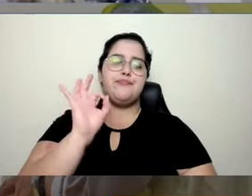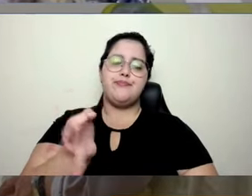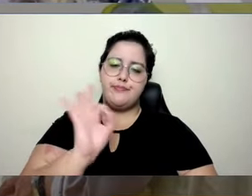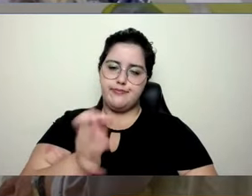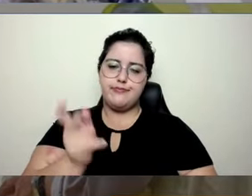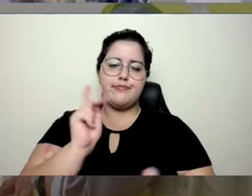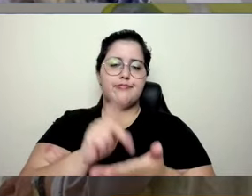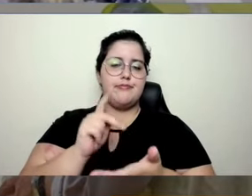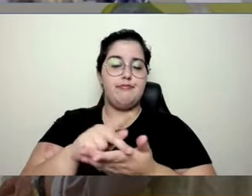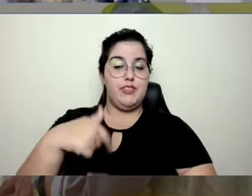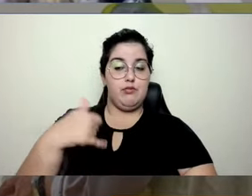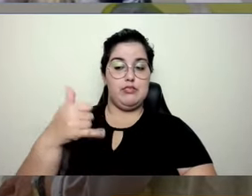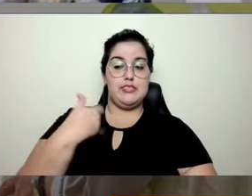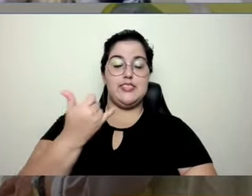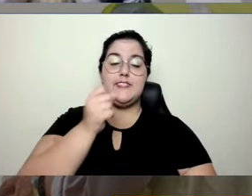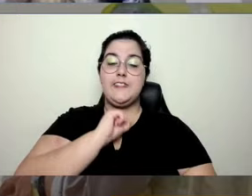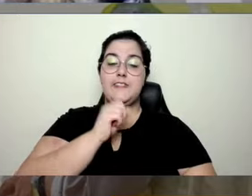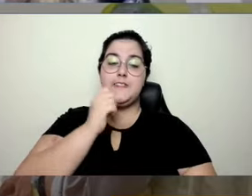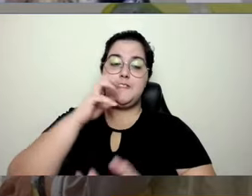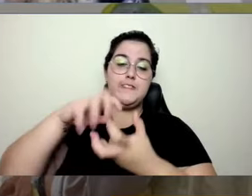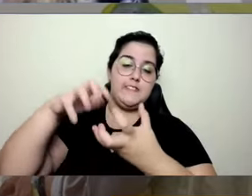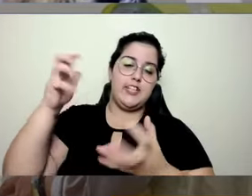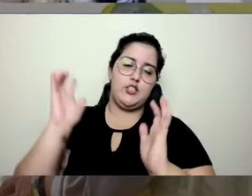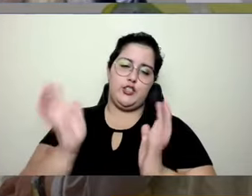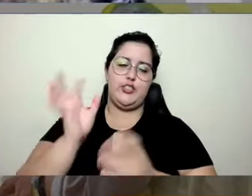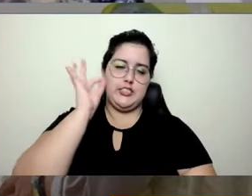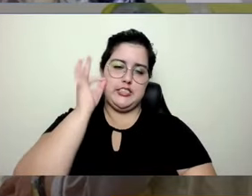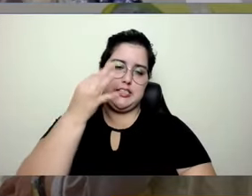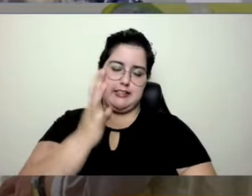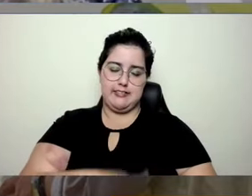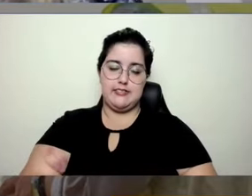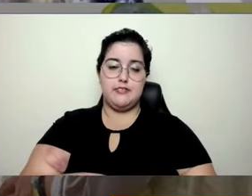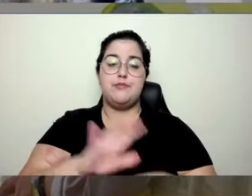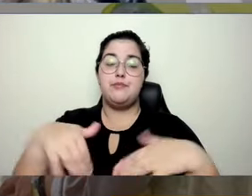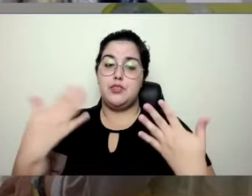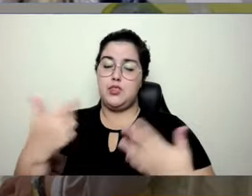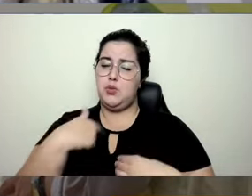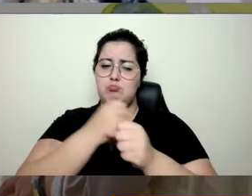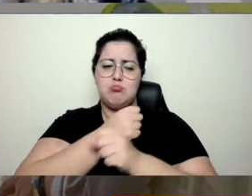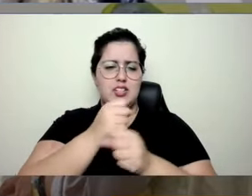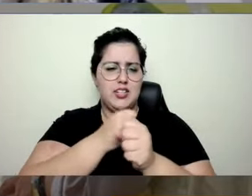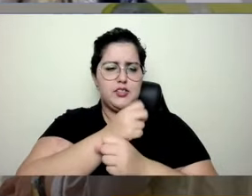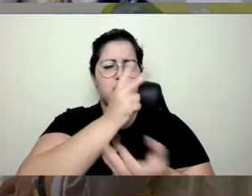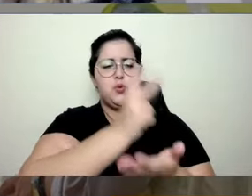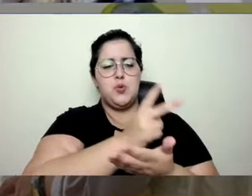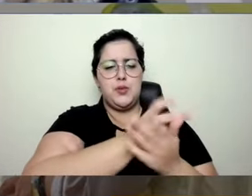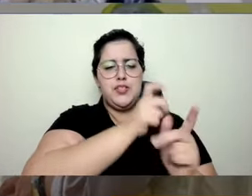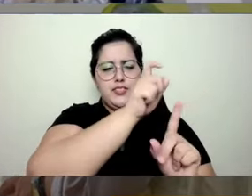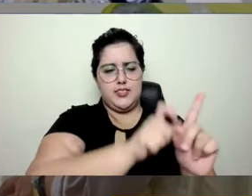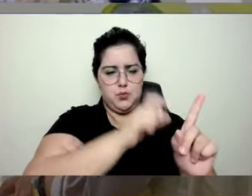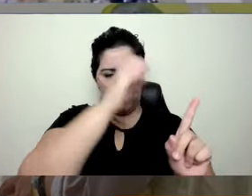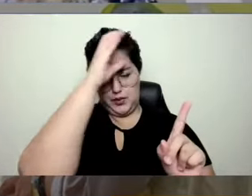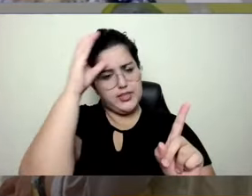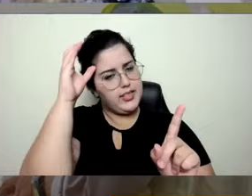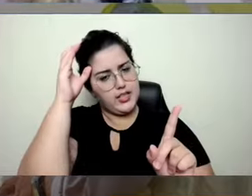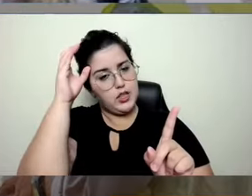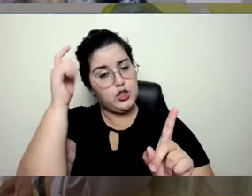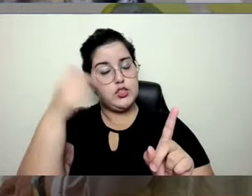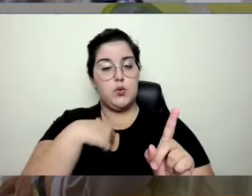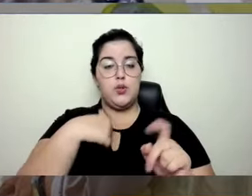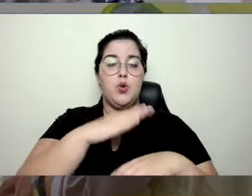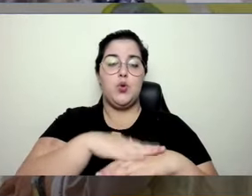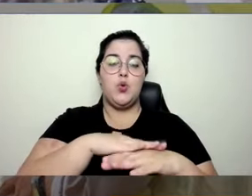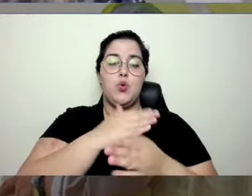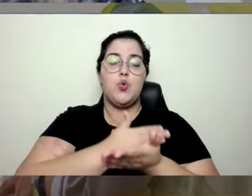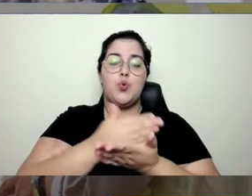velha já, né, Anderson? Então, eu tenho alguns clientes que estão comigo há muitos anos, e eu fui mudando e as